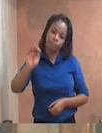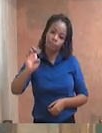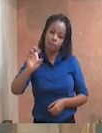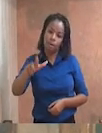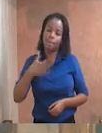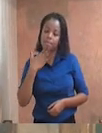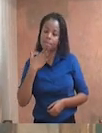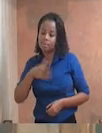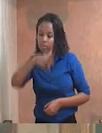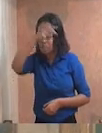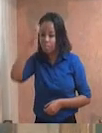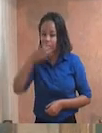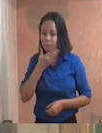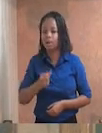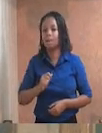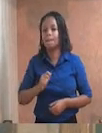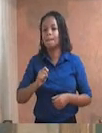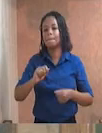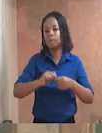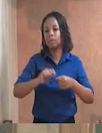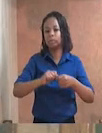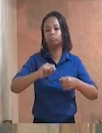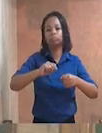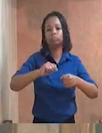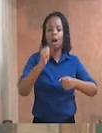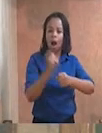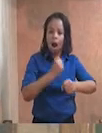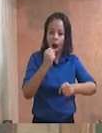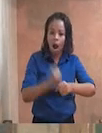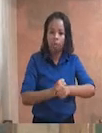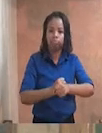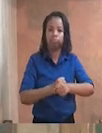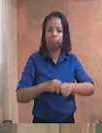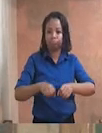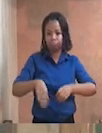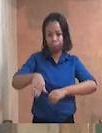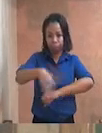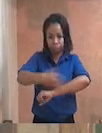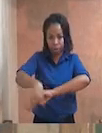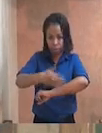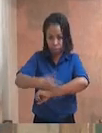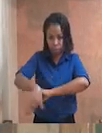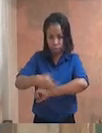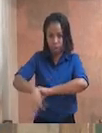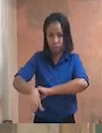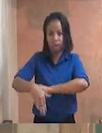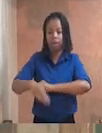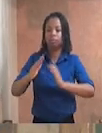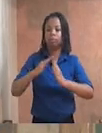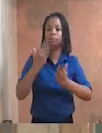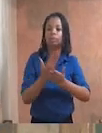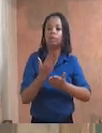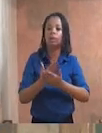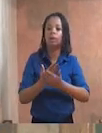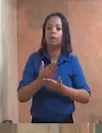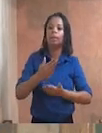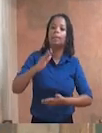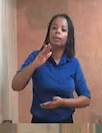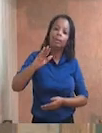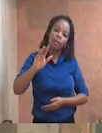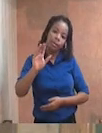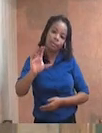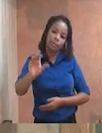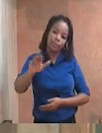senhor prefeito a construção de calçada no entorno da Escola Municipal Maria Clara Machado, localizada na Avenida Gomes Ferreira, número